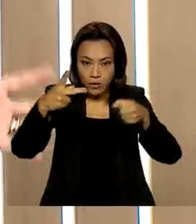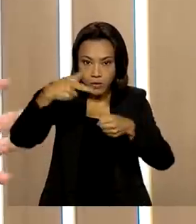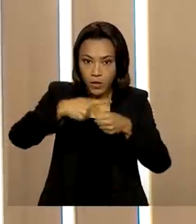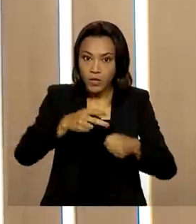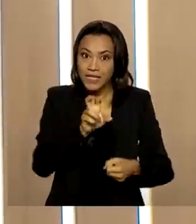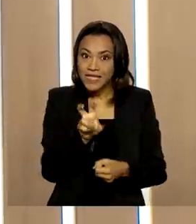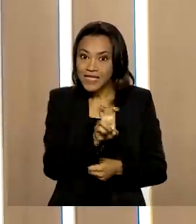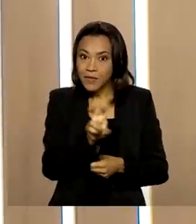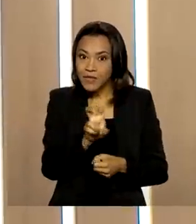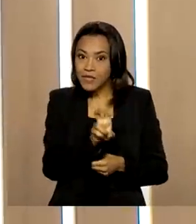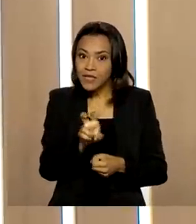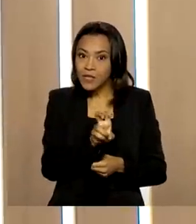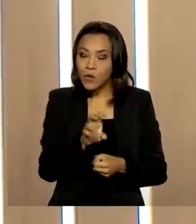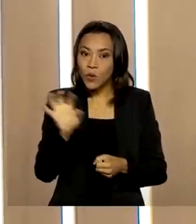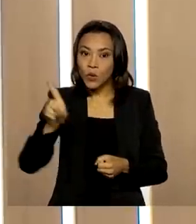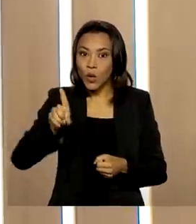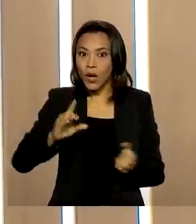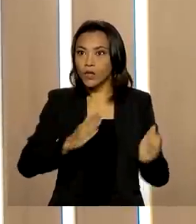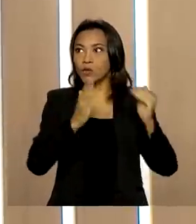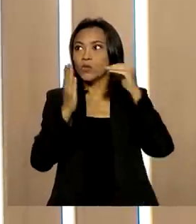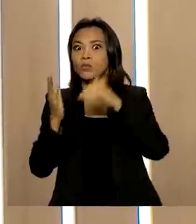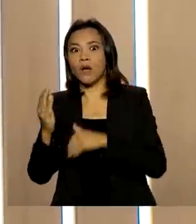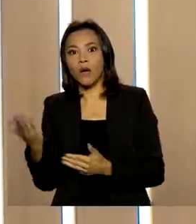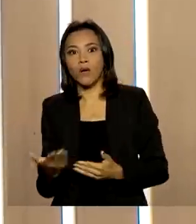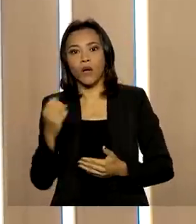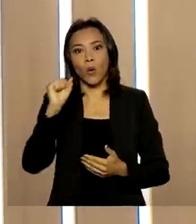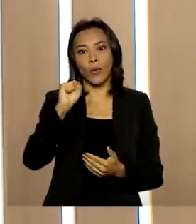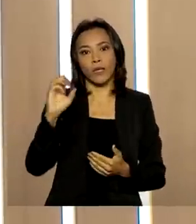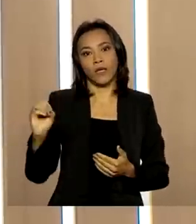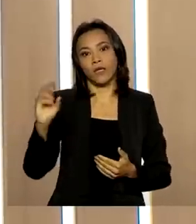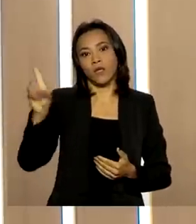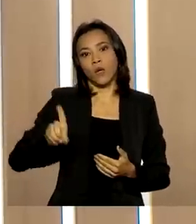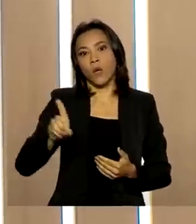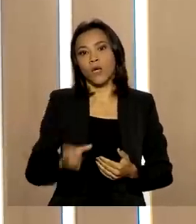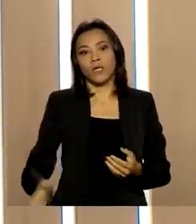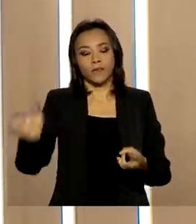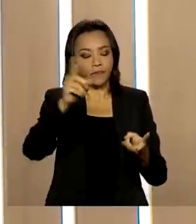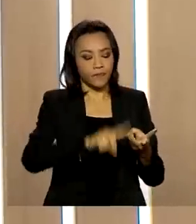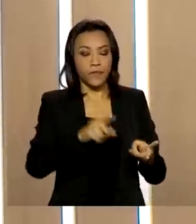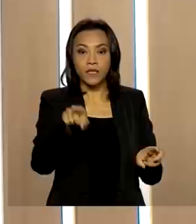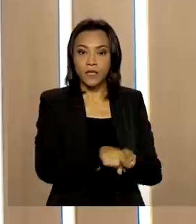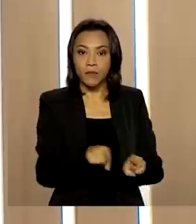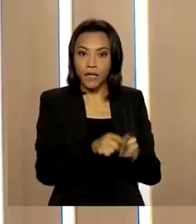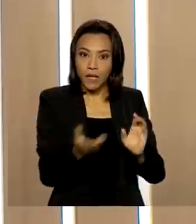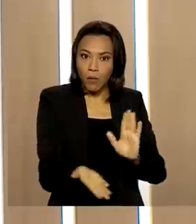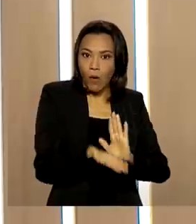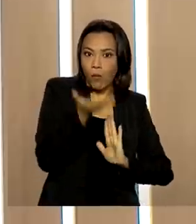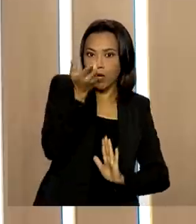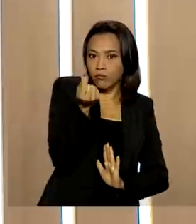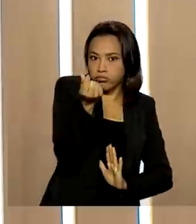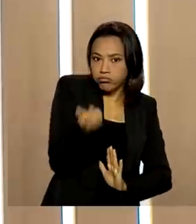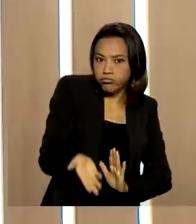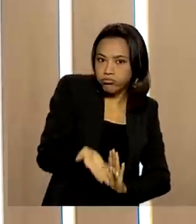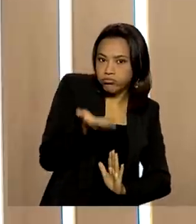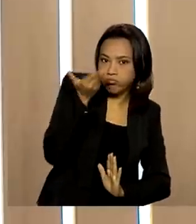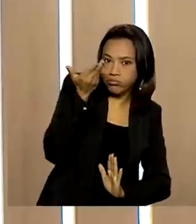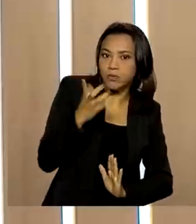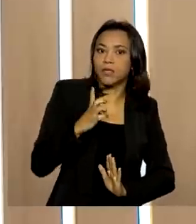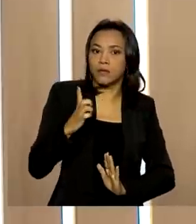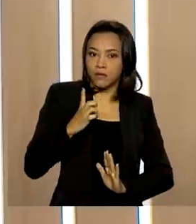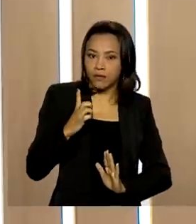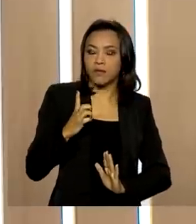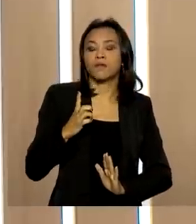de 55 dólares para algo em torno de 80 dólares, o barril, e também os aumentos que nós tivemos, repercutindo esses